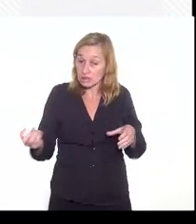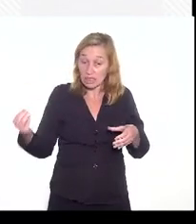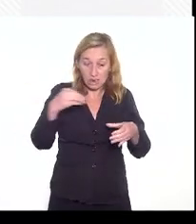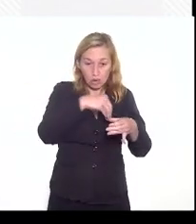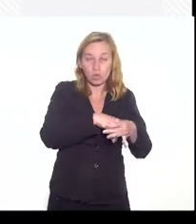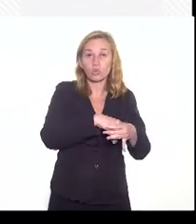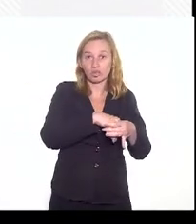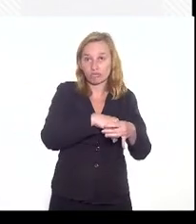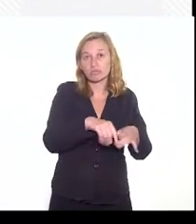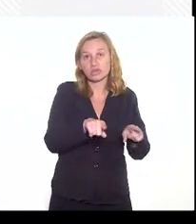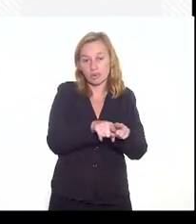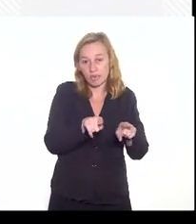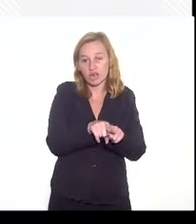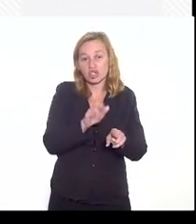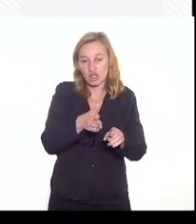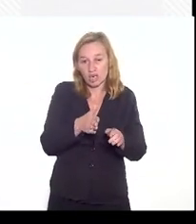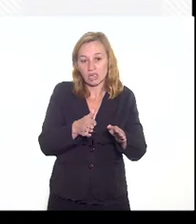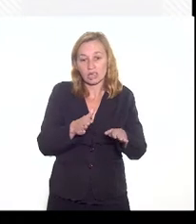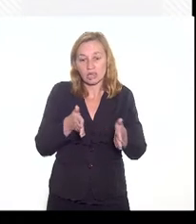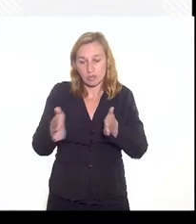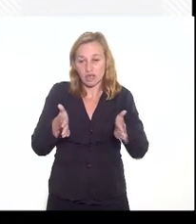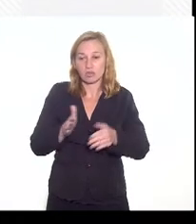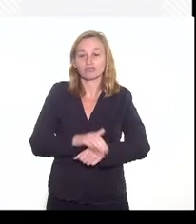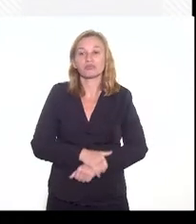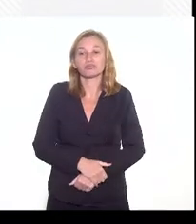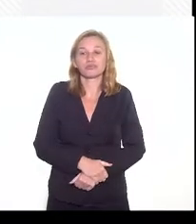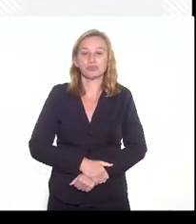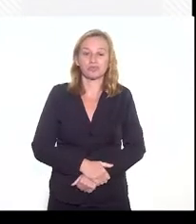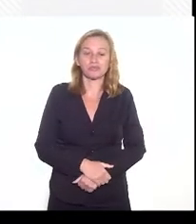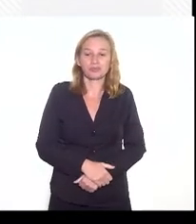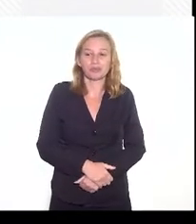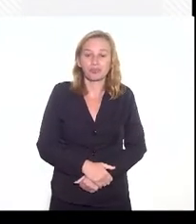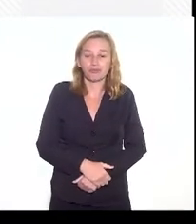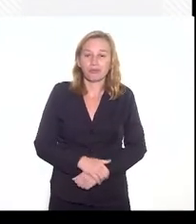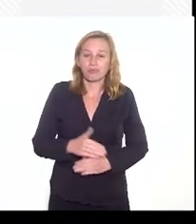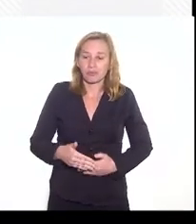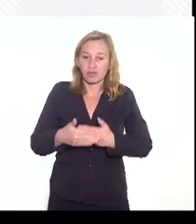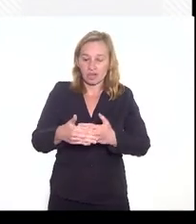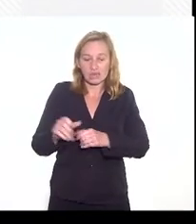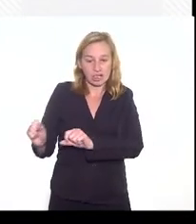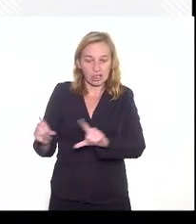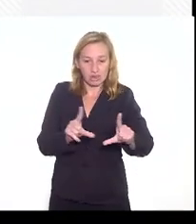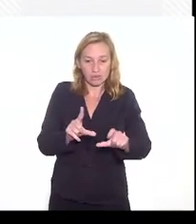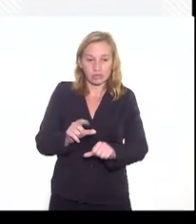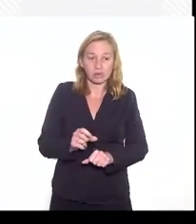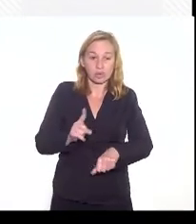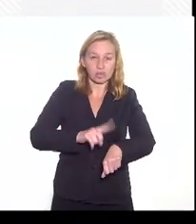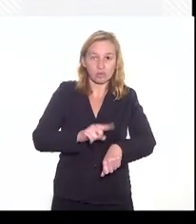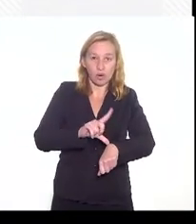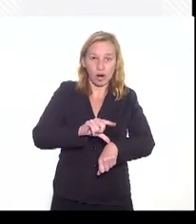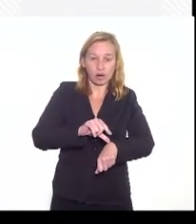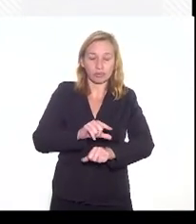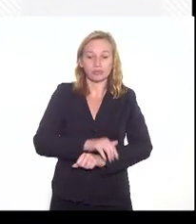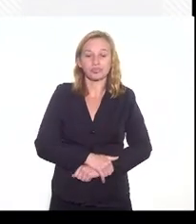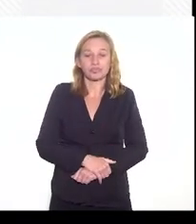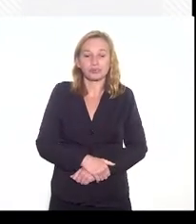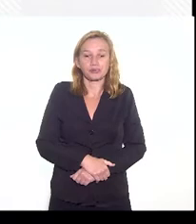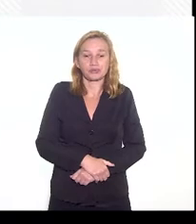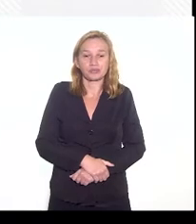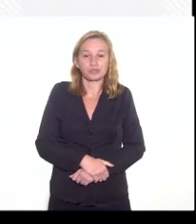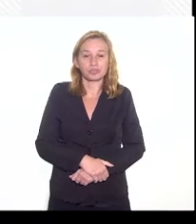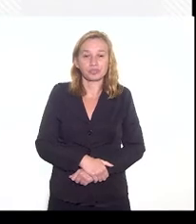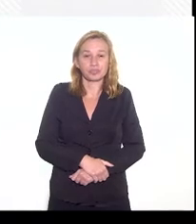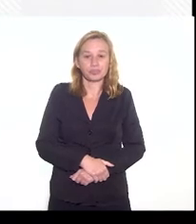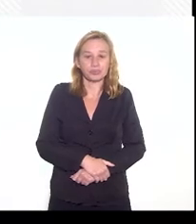incorporados já nesse cenário básico. Eu vou avançar aqui por conta da hora. Então, a